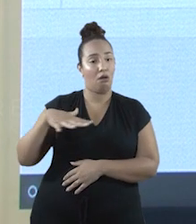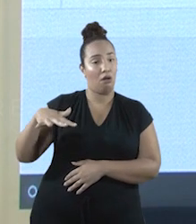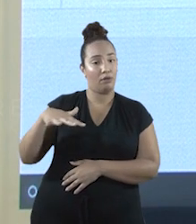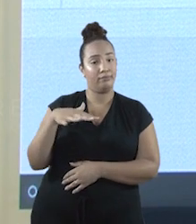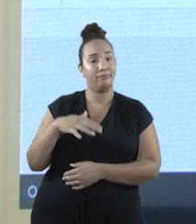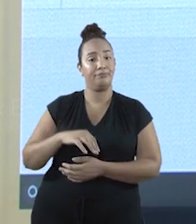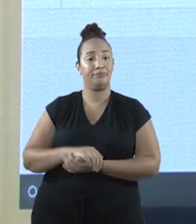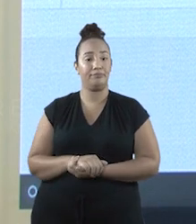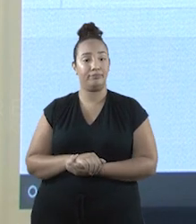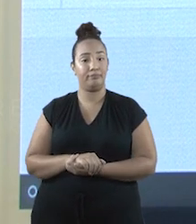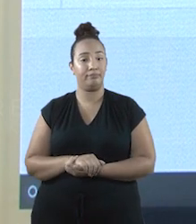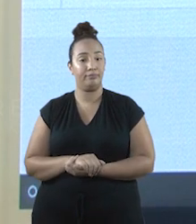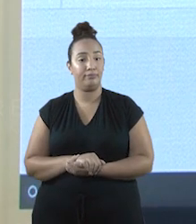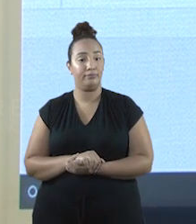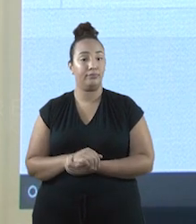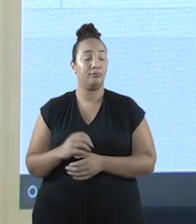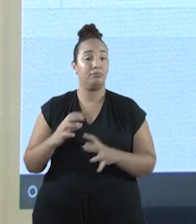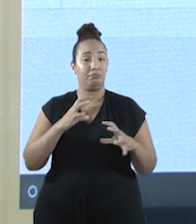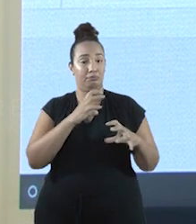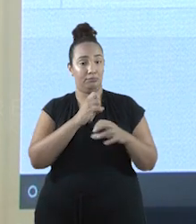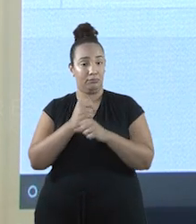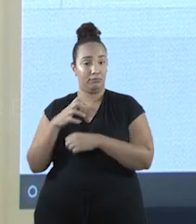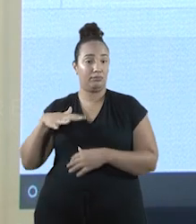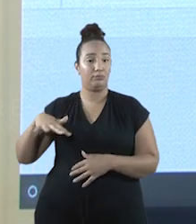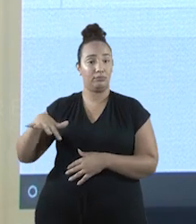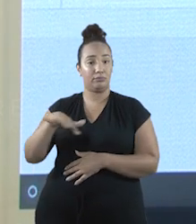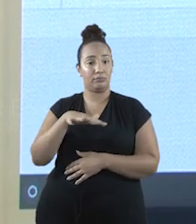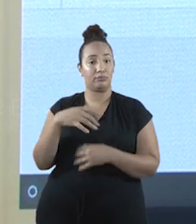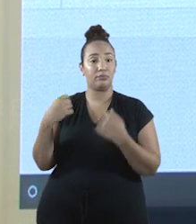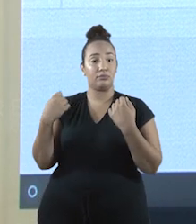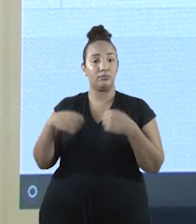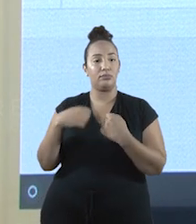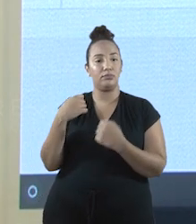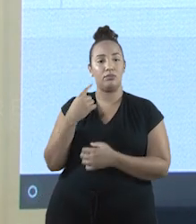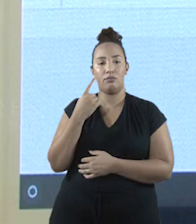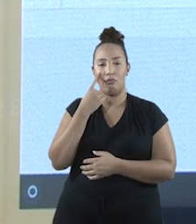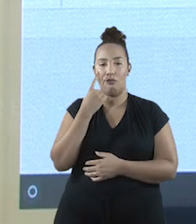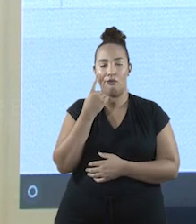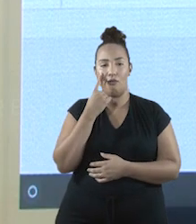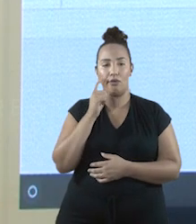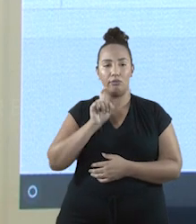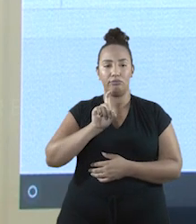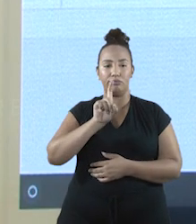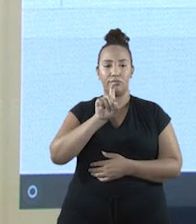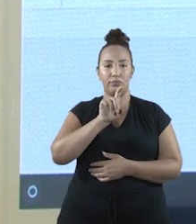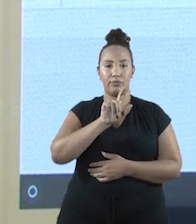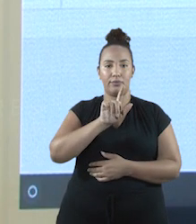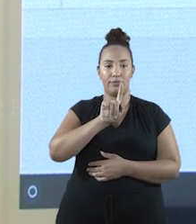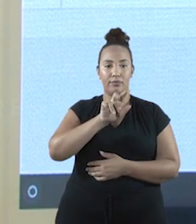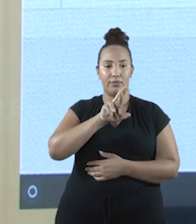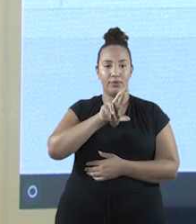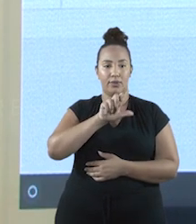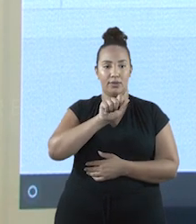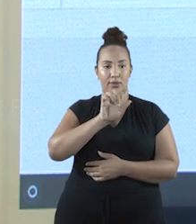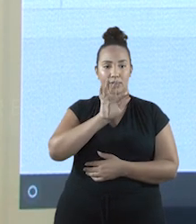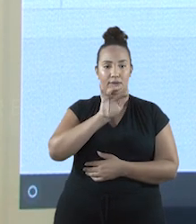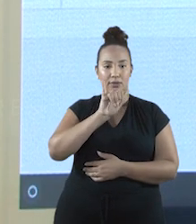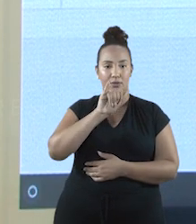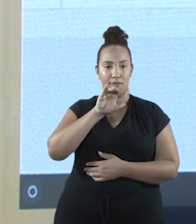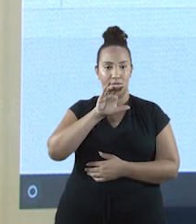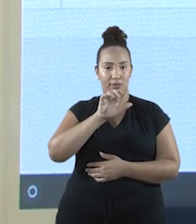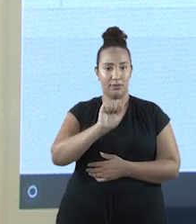Para calcular áreas, temos que ir aqui em cima, em Gráfica, e clicar.